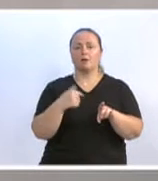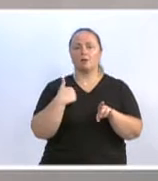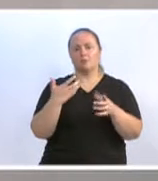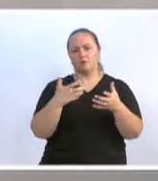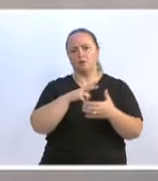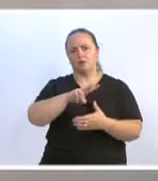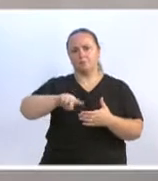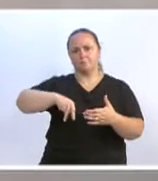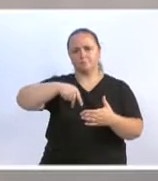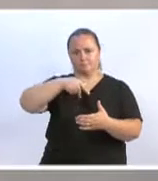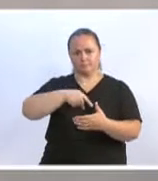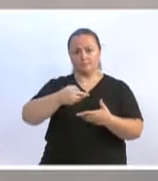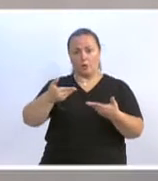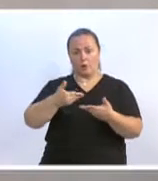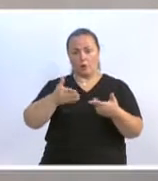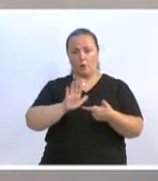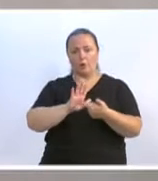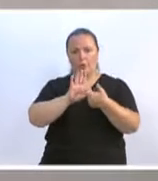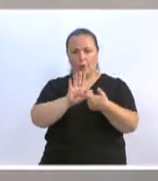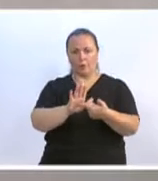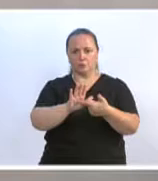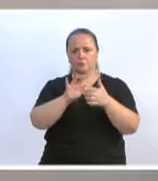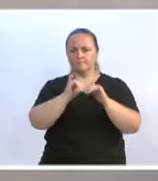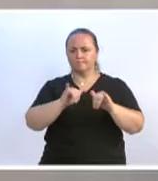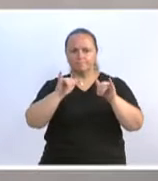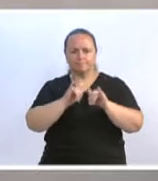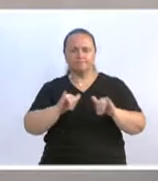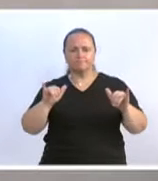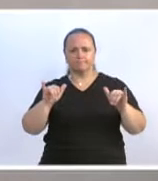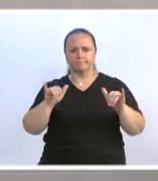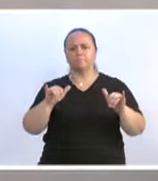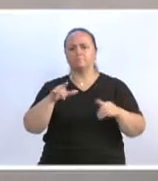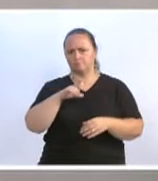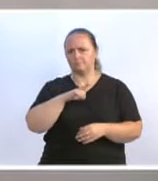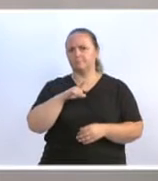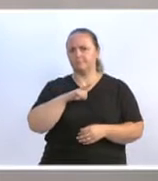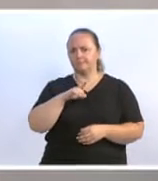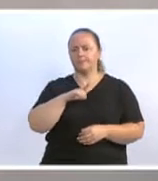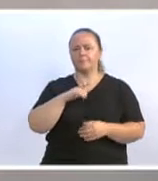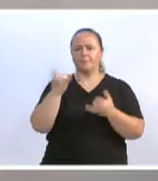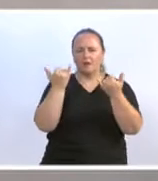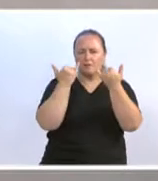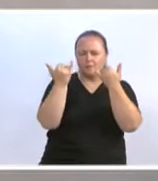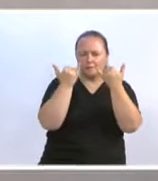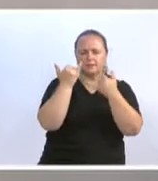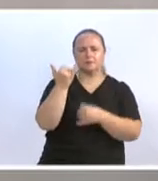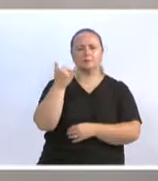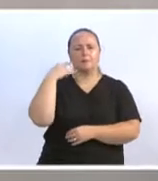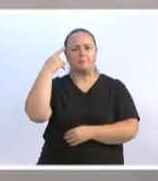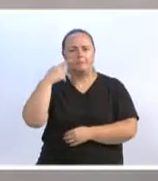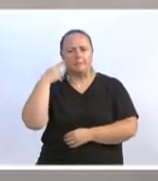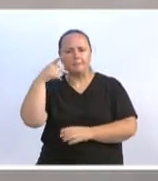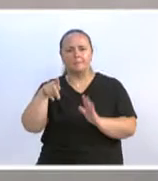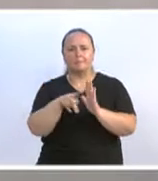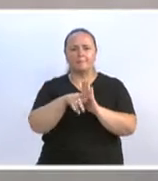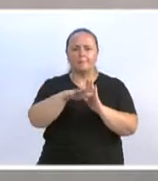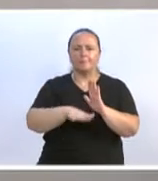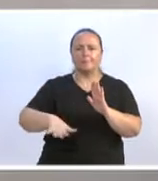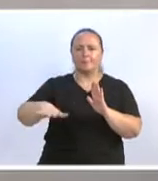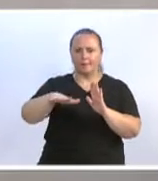tribuna dessa casa uma notícia que já está correndo nos noticiários informativos políticos do nosso município,